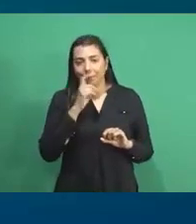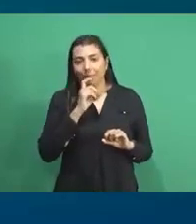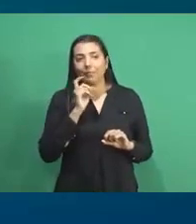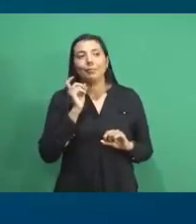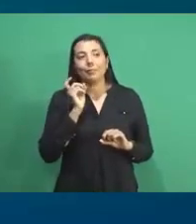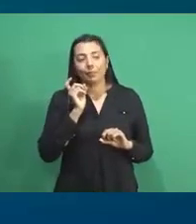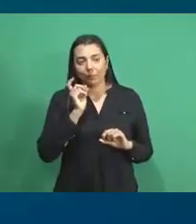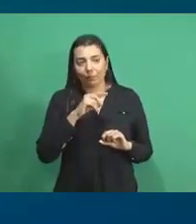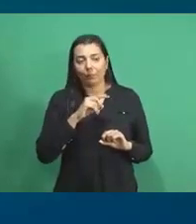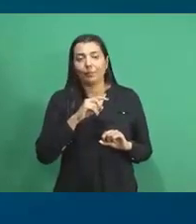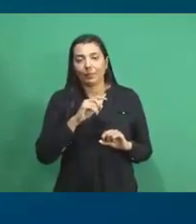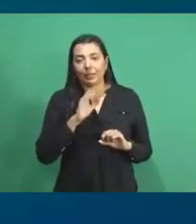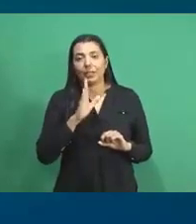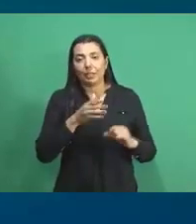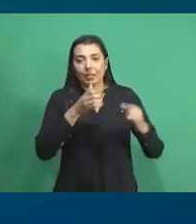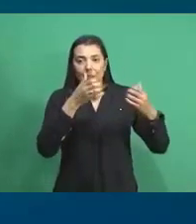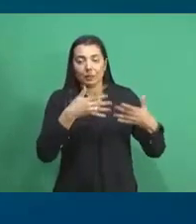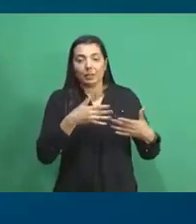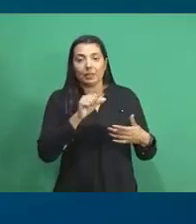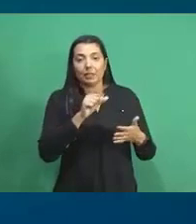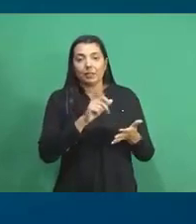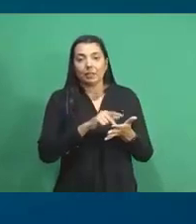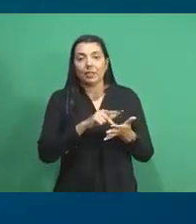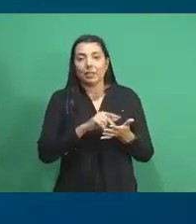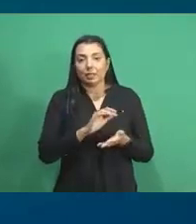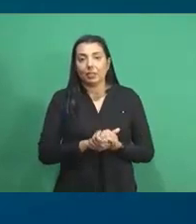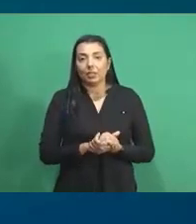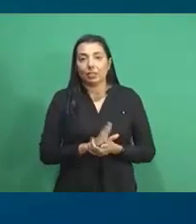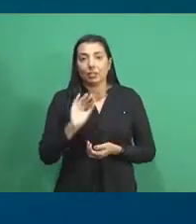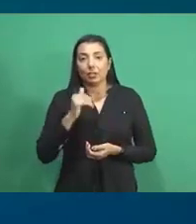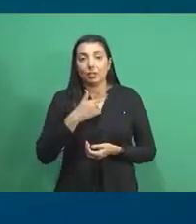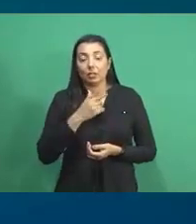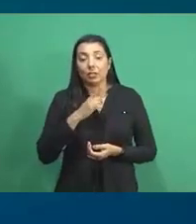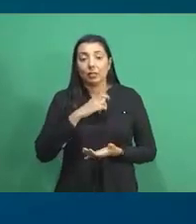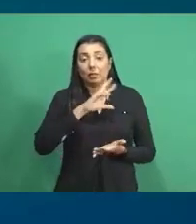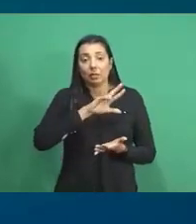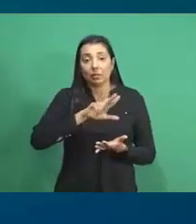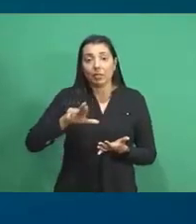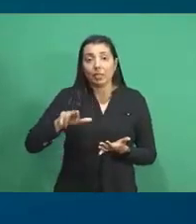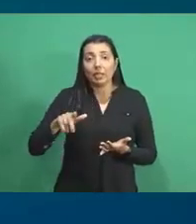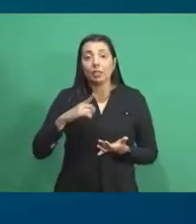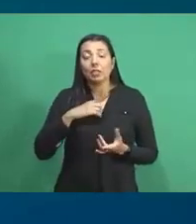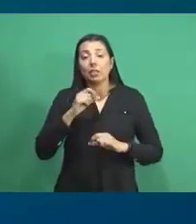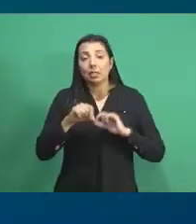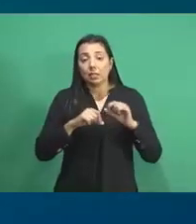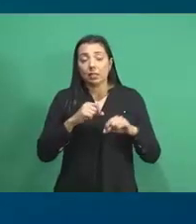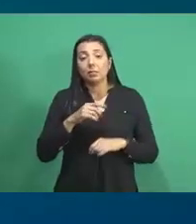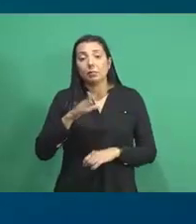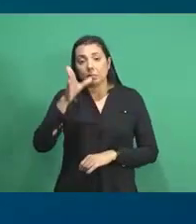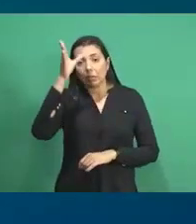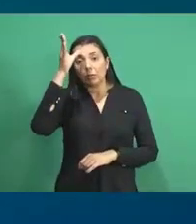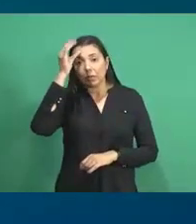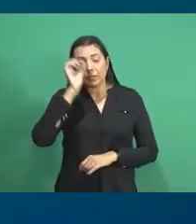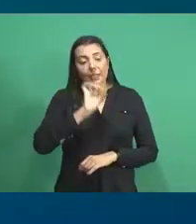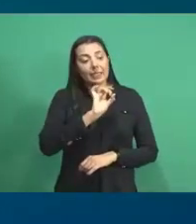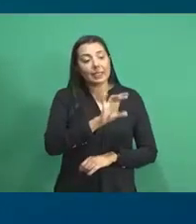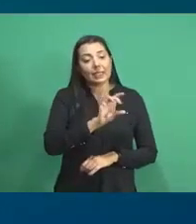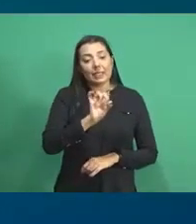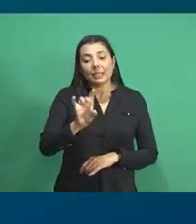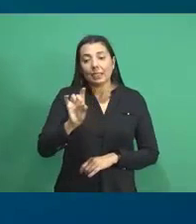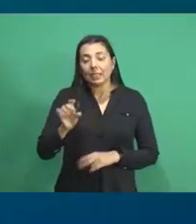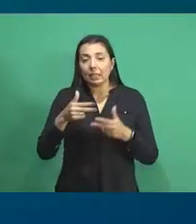no que diz respeito... muito, é muito. É muito. Nós temos uma biodiversidade que ainda temos muito para conhecer. Cada uma das